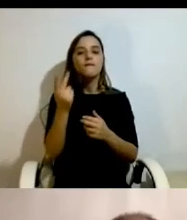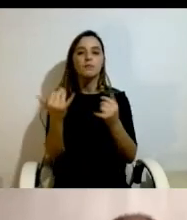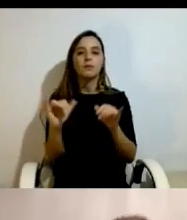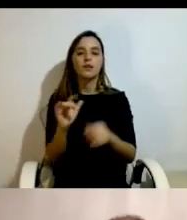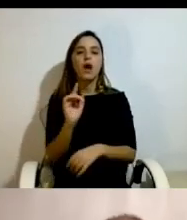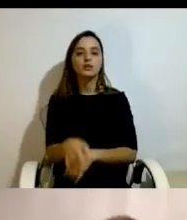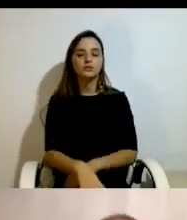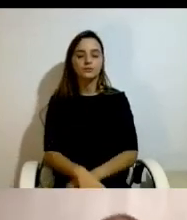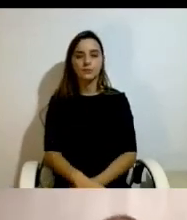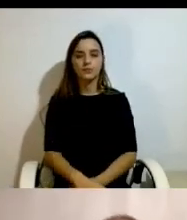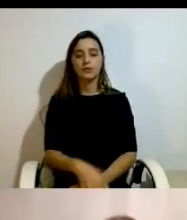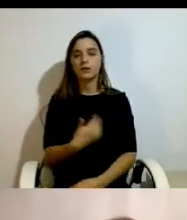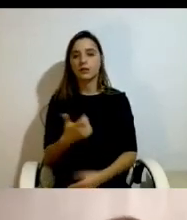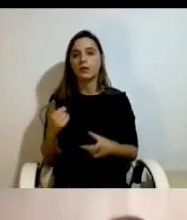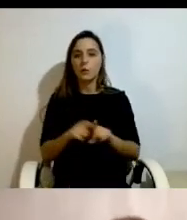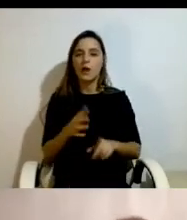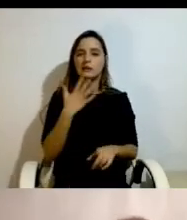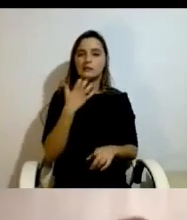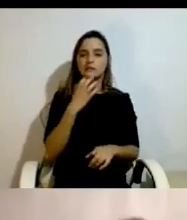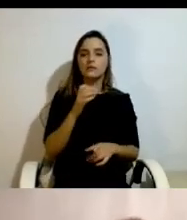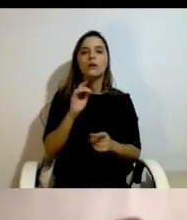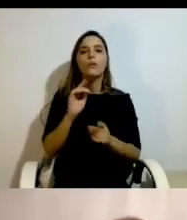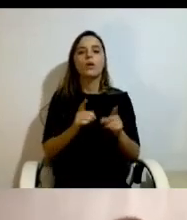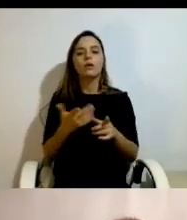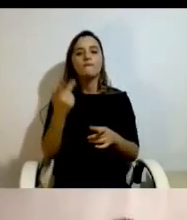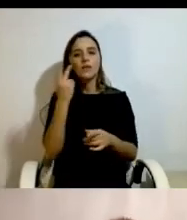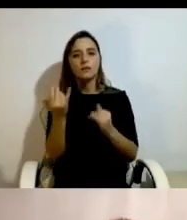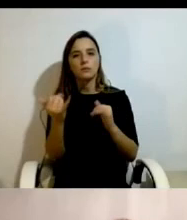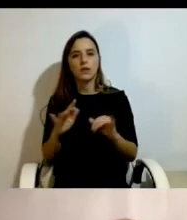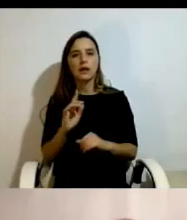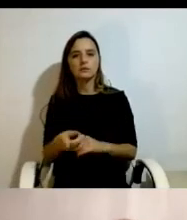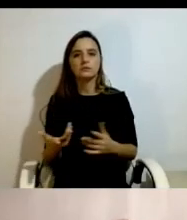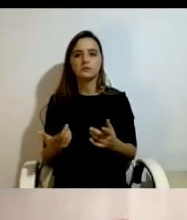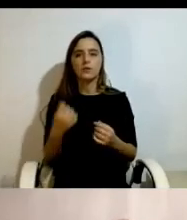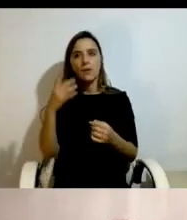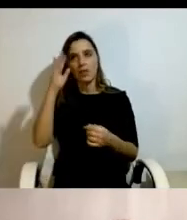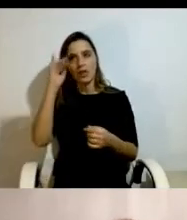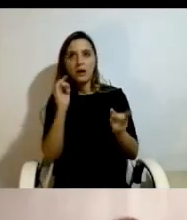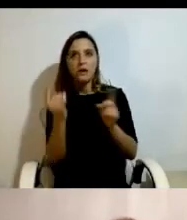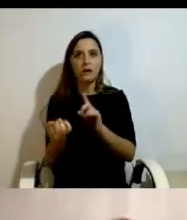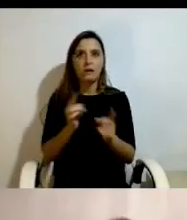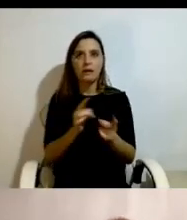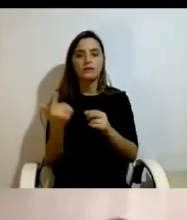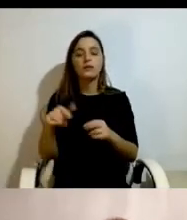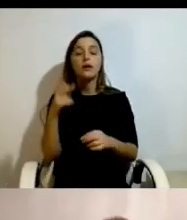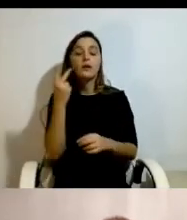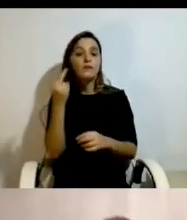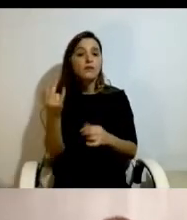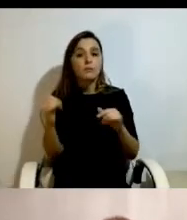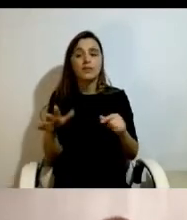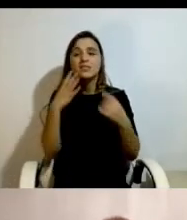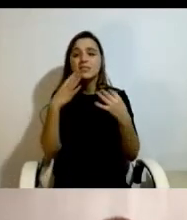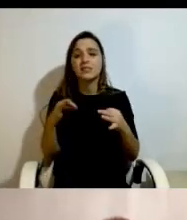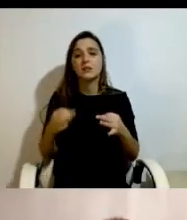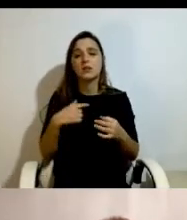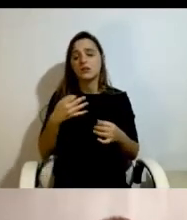insegurança sobre o que é a vida independente e alguma controvérsia. A vida independente é uma coisa muito simples, e eu uso sempre esta definição